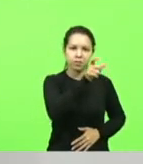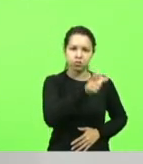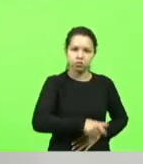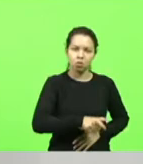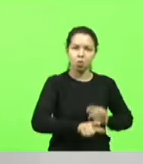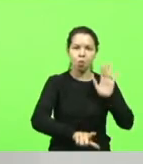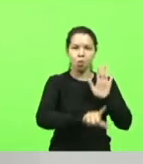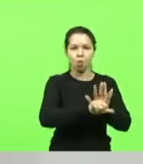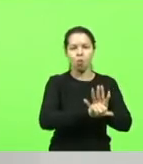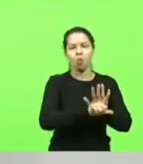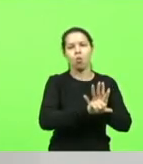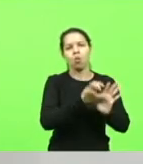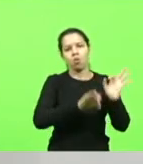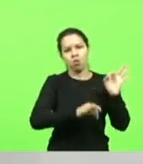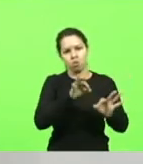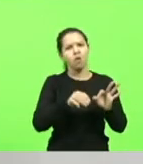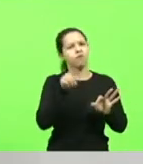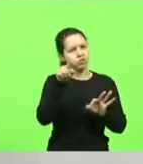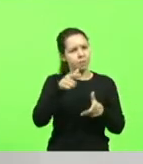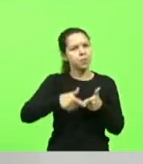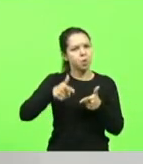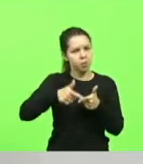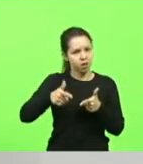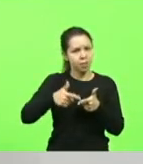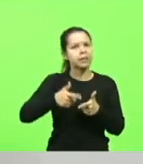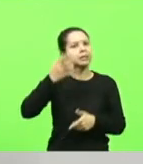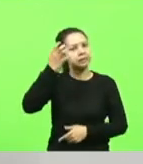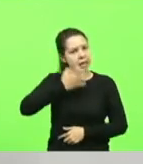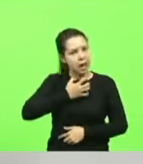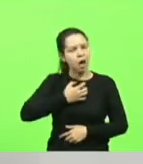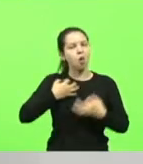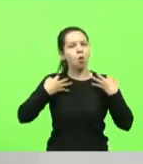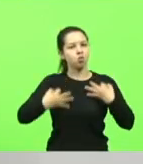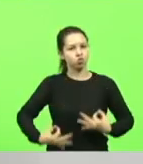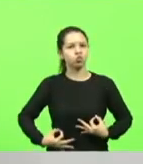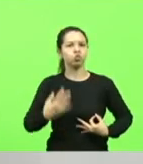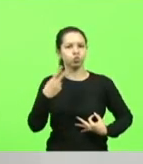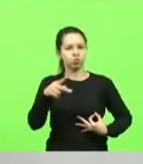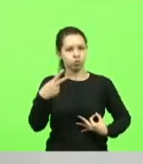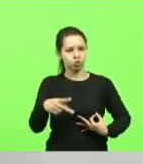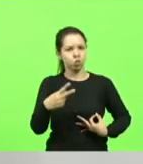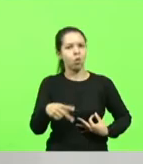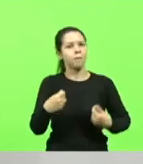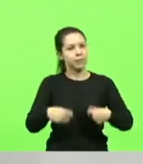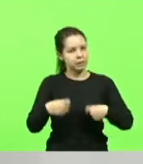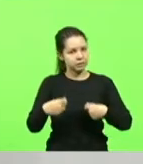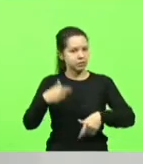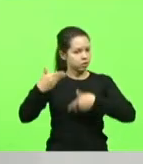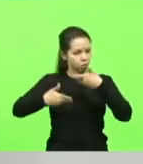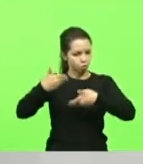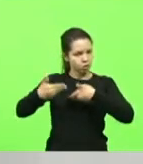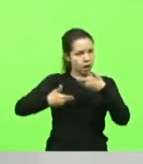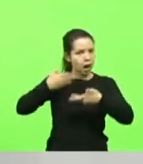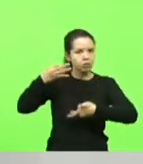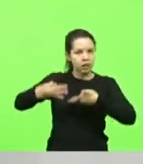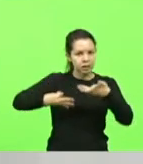você também tem um problema muito sério de conduta, inclusive buscar ter um tratamento para isso.